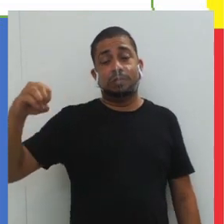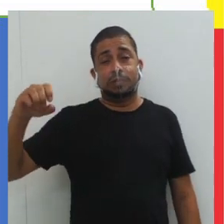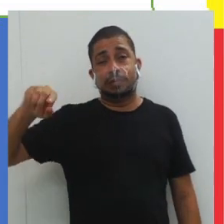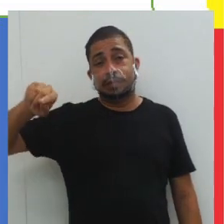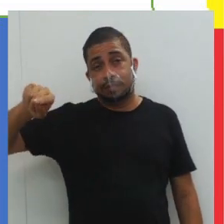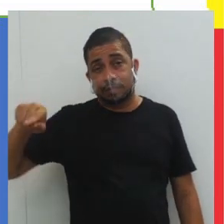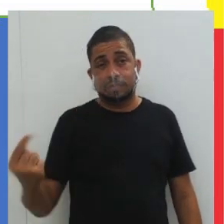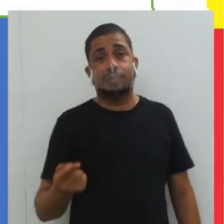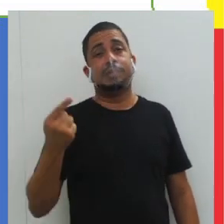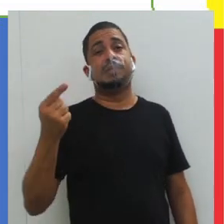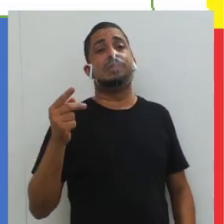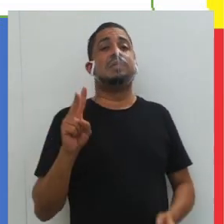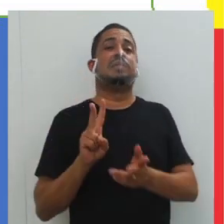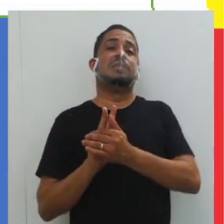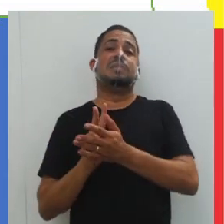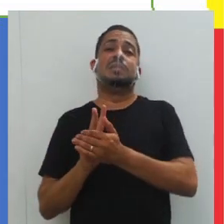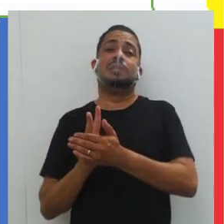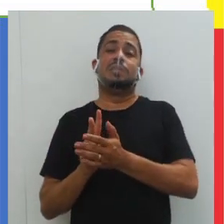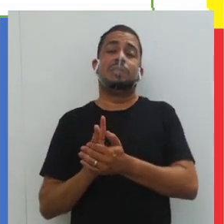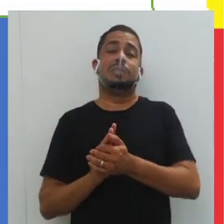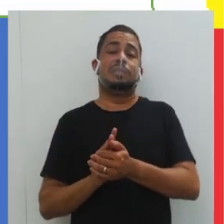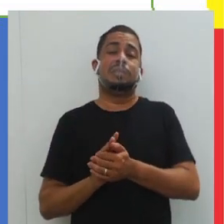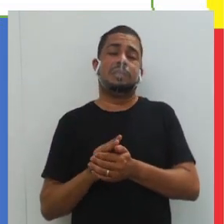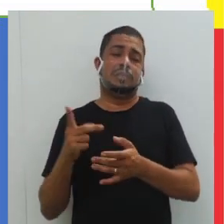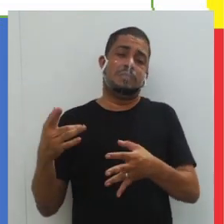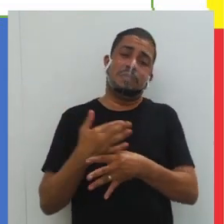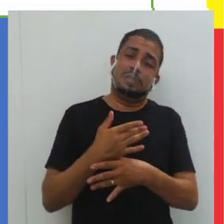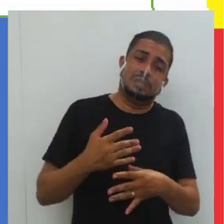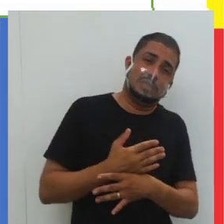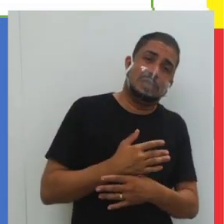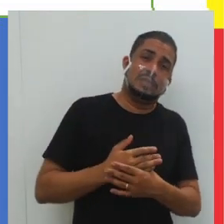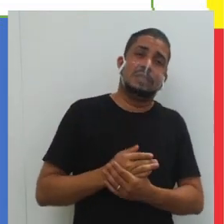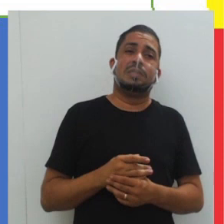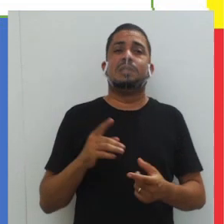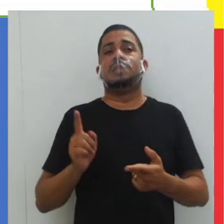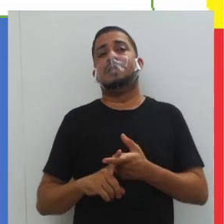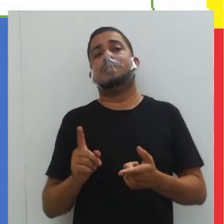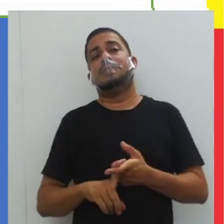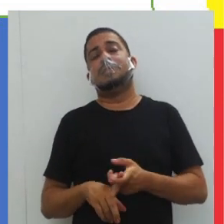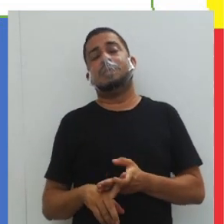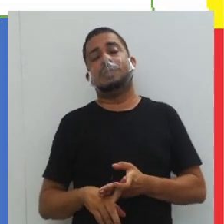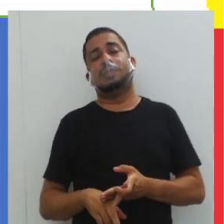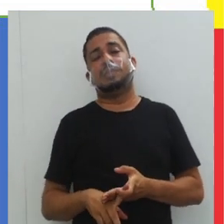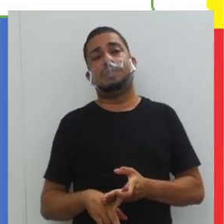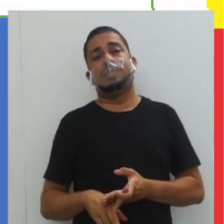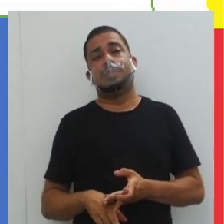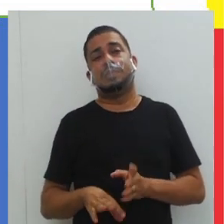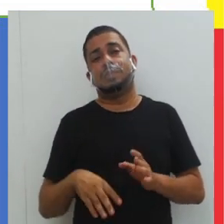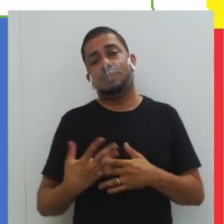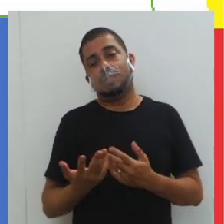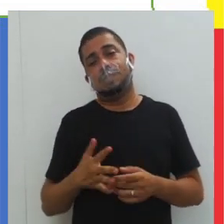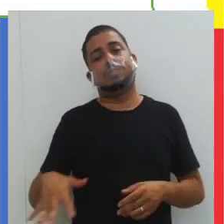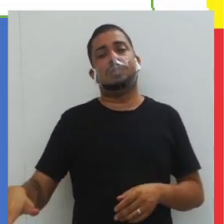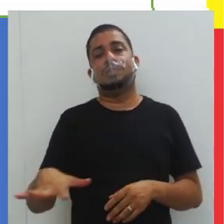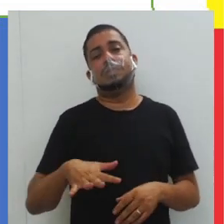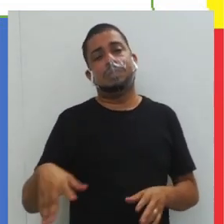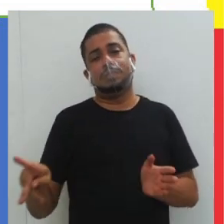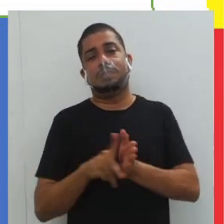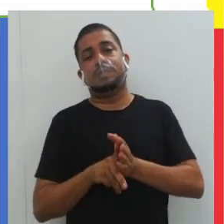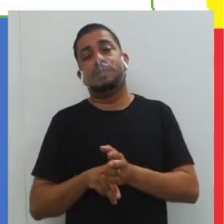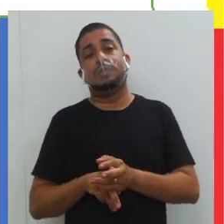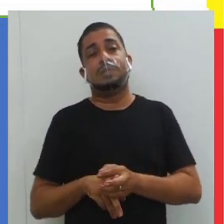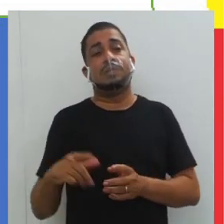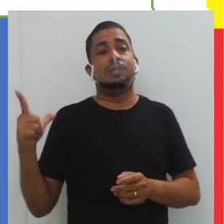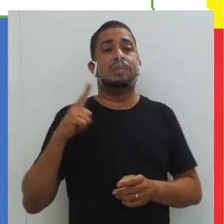indígenas. Então, aqui, tanto aqueles que moram na cidade, quanto em seus territórios.